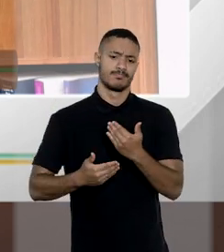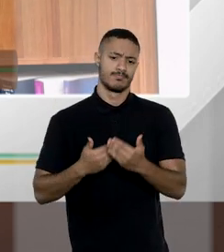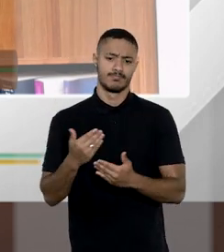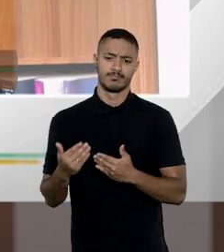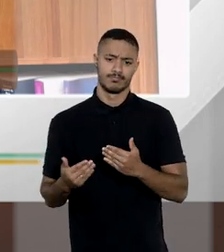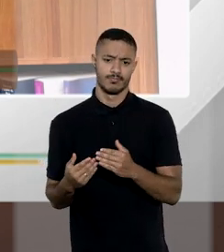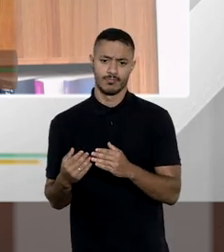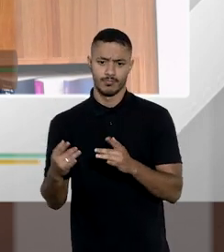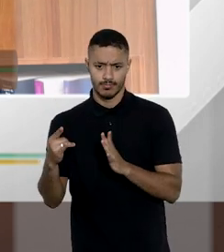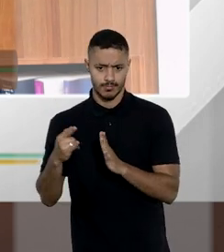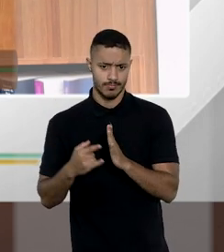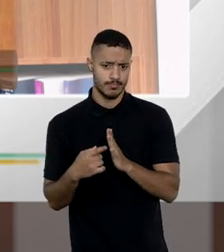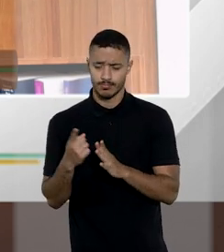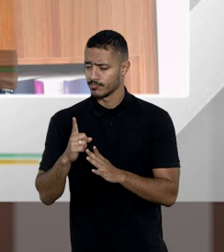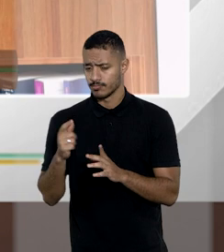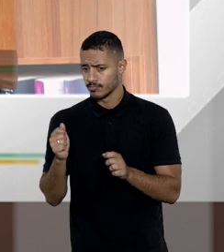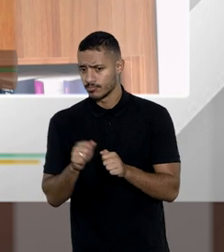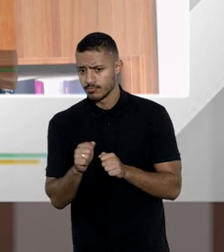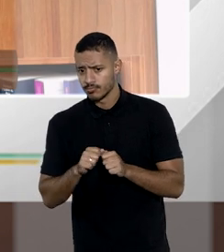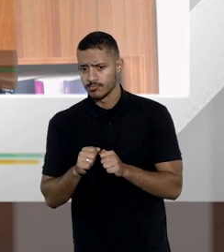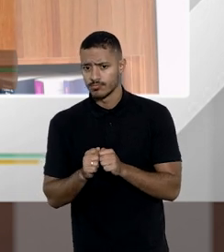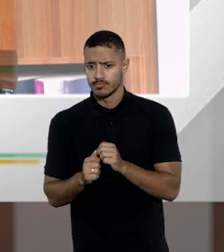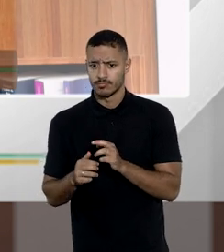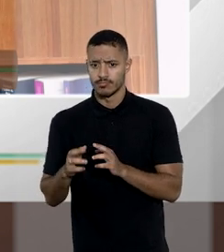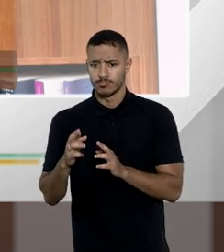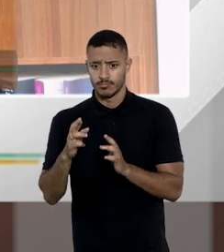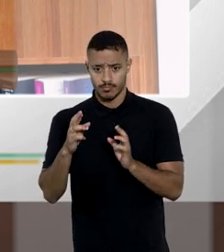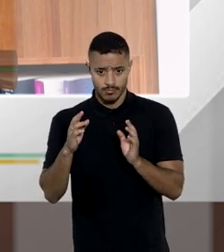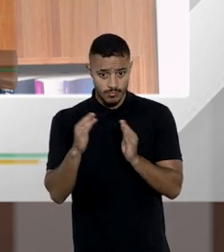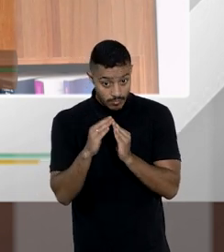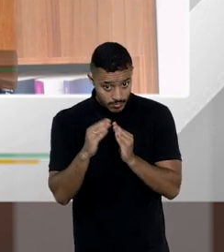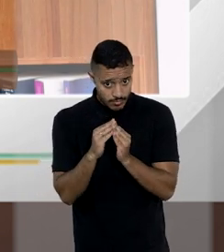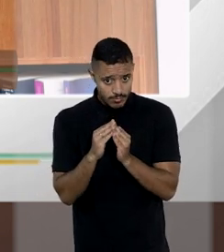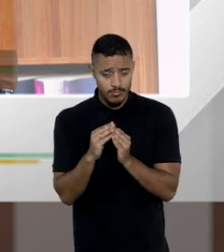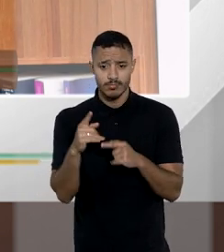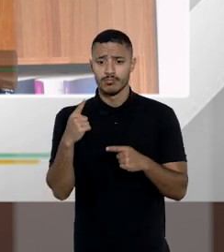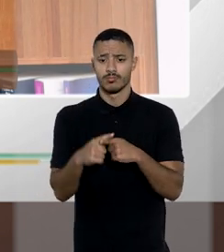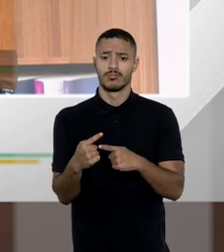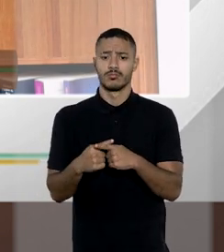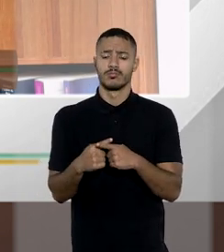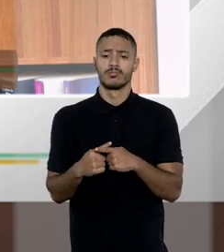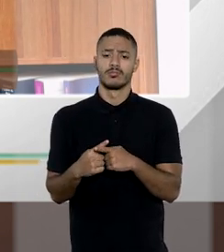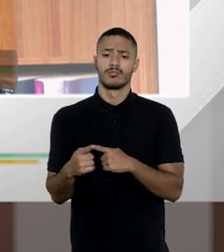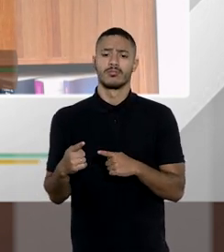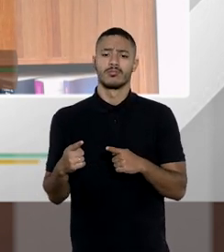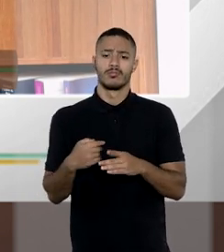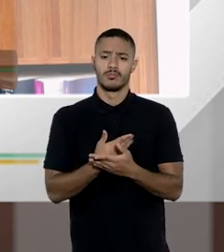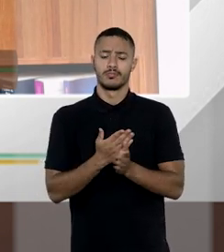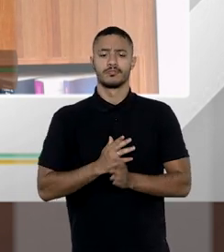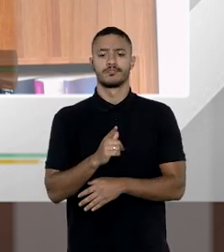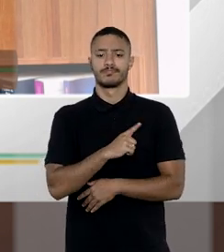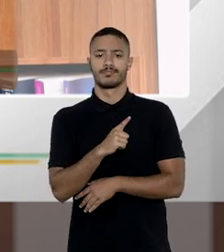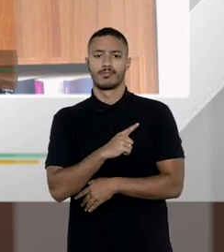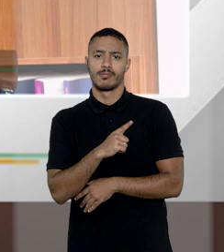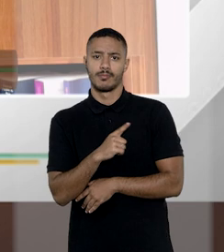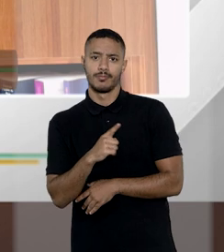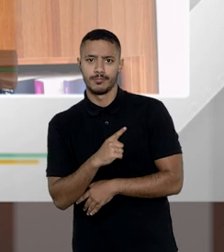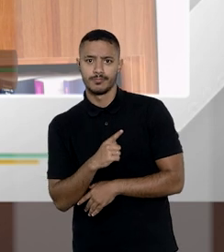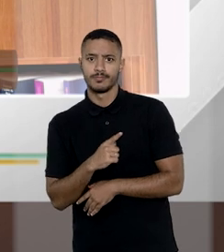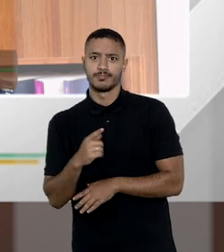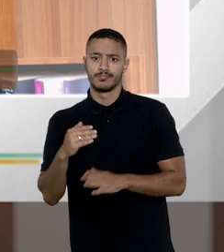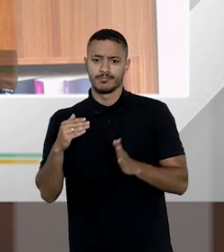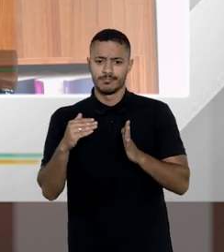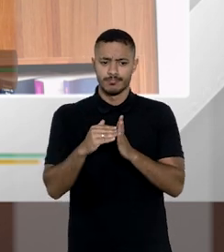procedimento de inventário ele não serve para regularização imobiliária porque afinal de contas nós temos uma